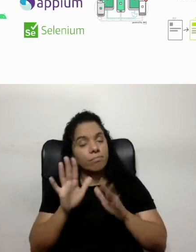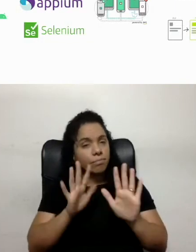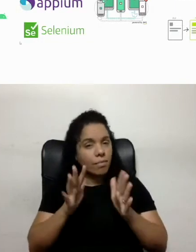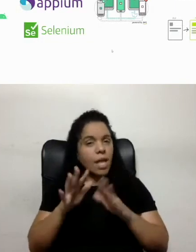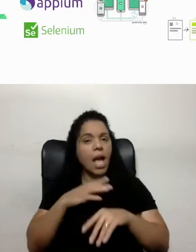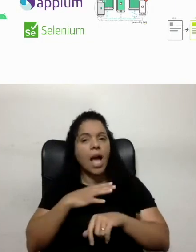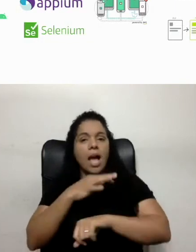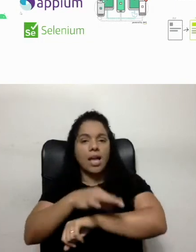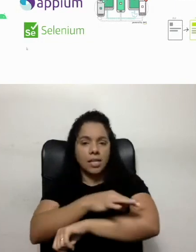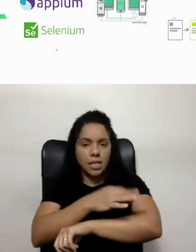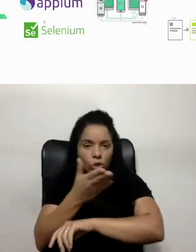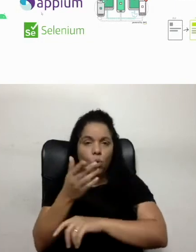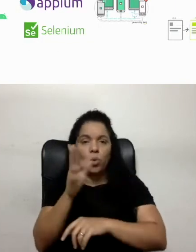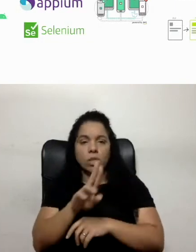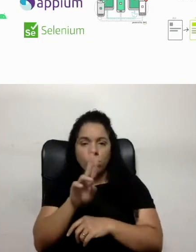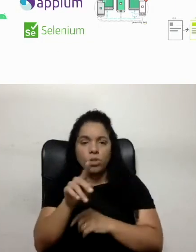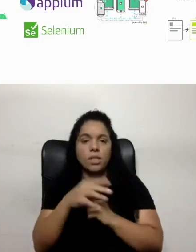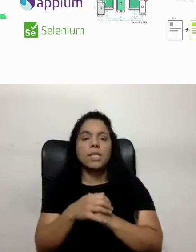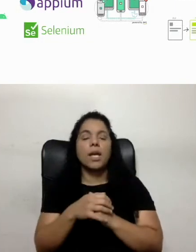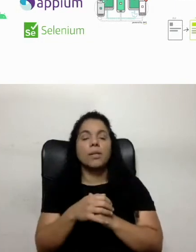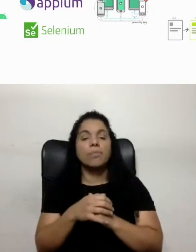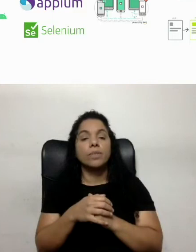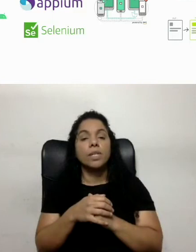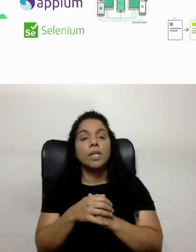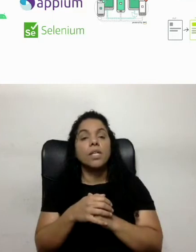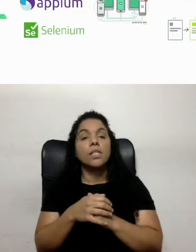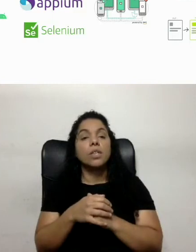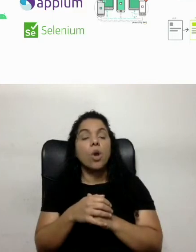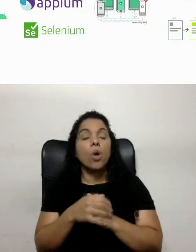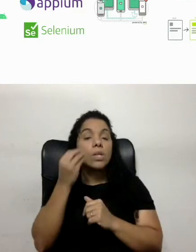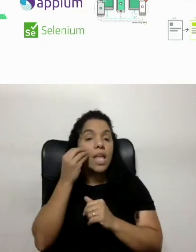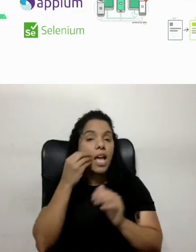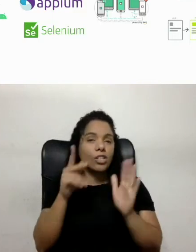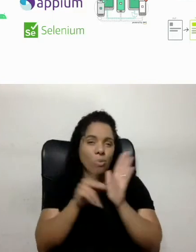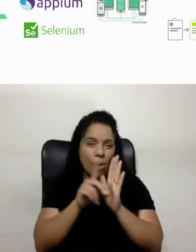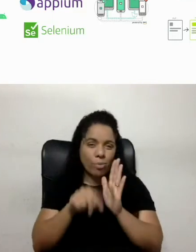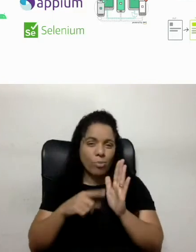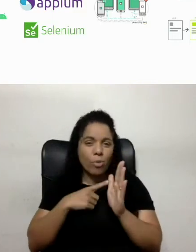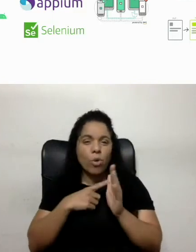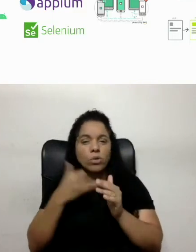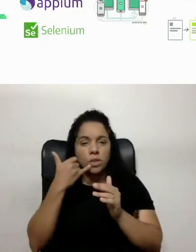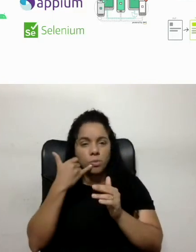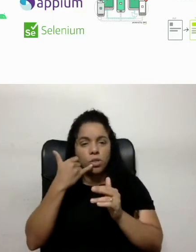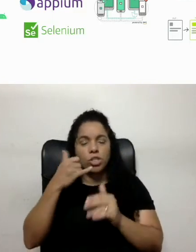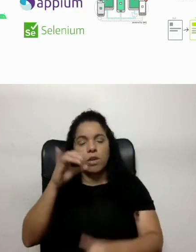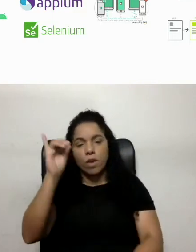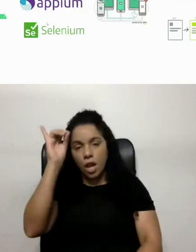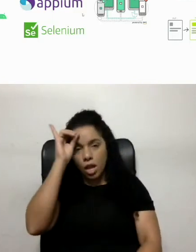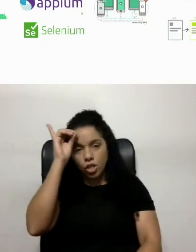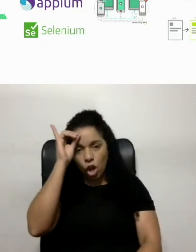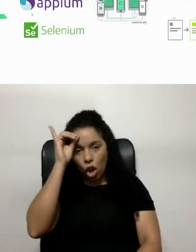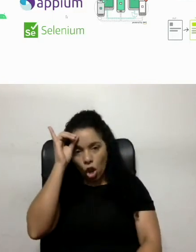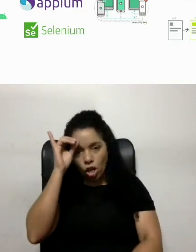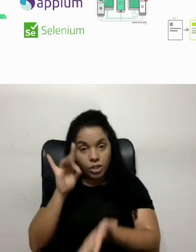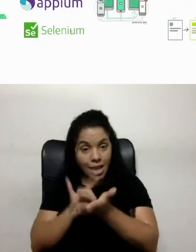que, no caso, que eu utilizei, né? Então, eu fiz um teste para o dispositivo Android, um dispositivo real mesmo,